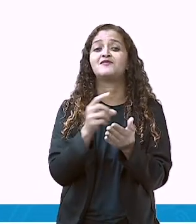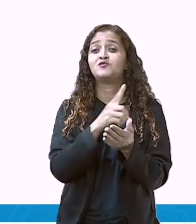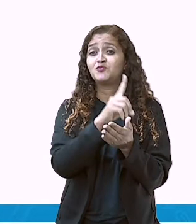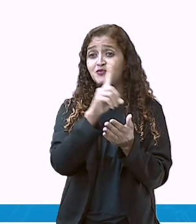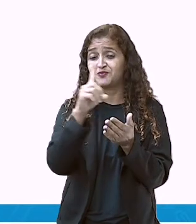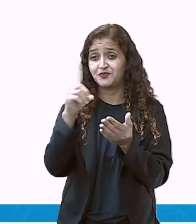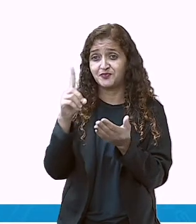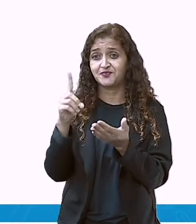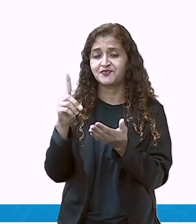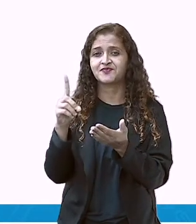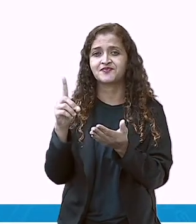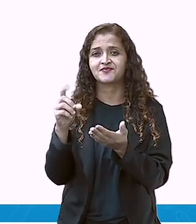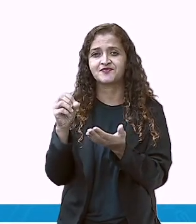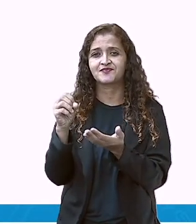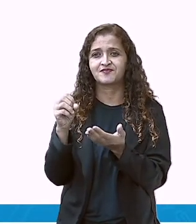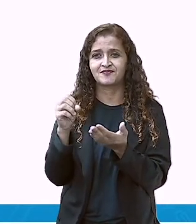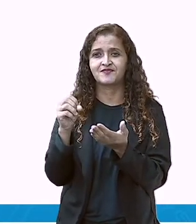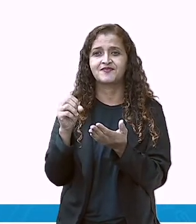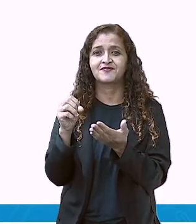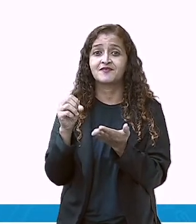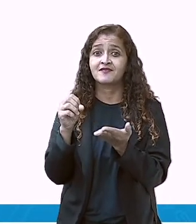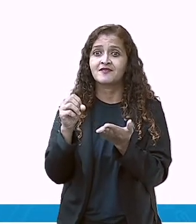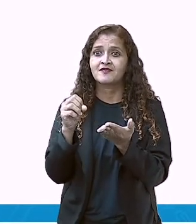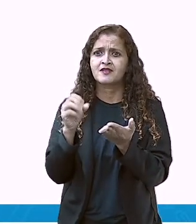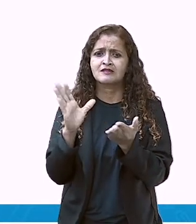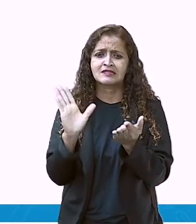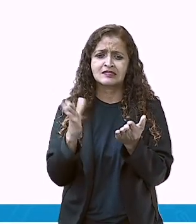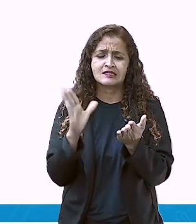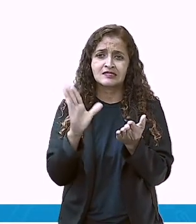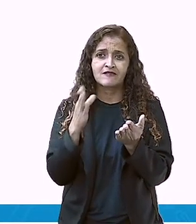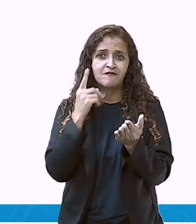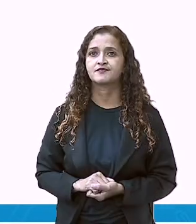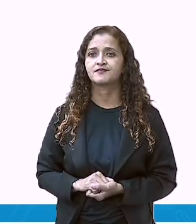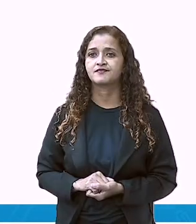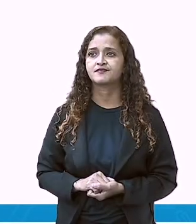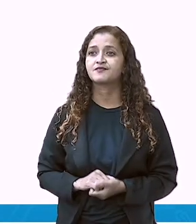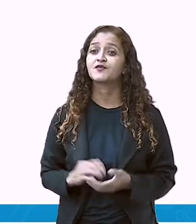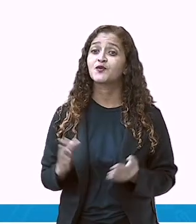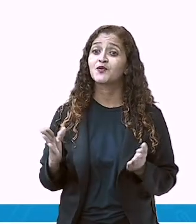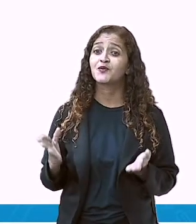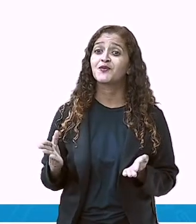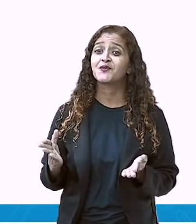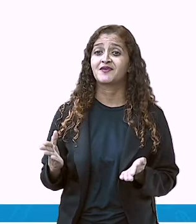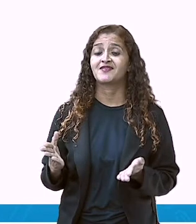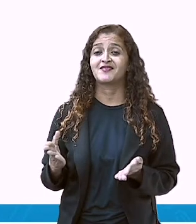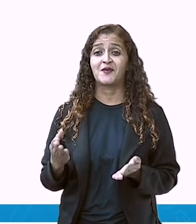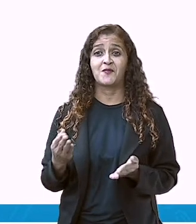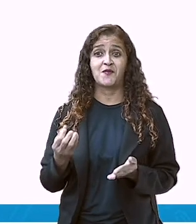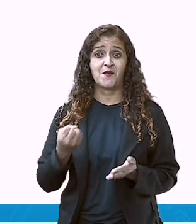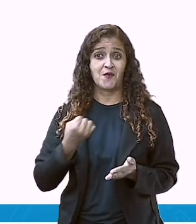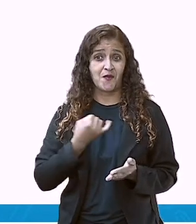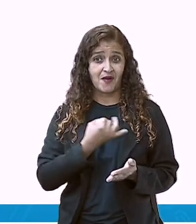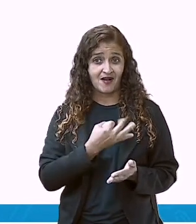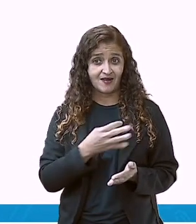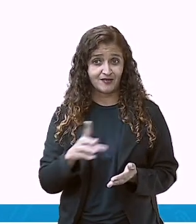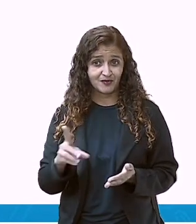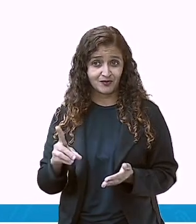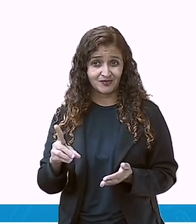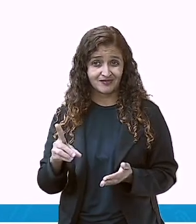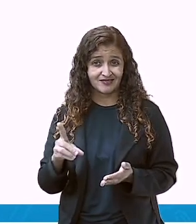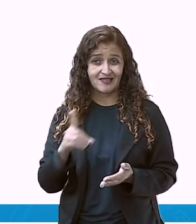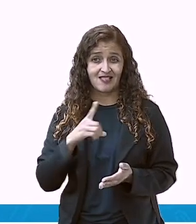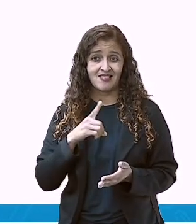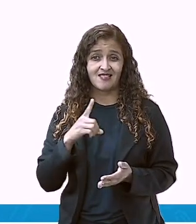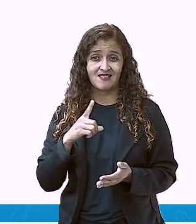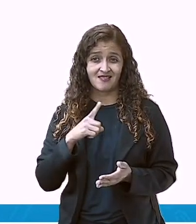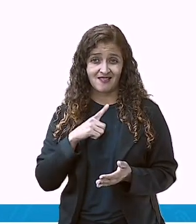Já é o mês. Nós já passamos por dez meses. Olha. E quantos dias nós temos no mês de outubro? Gente.